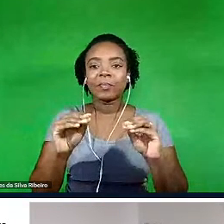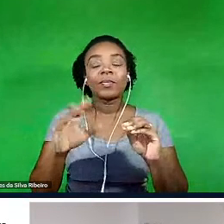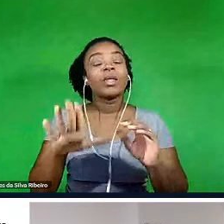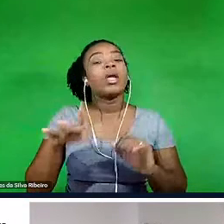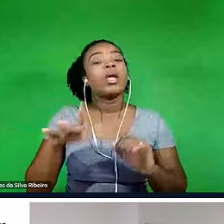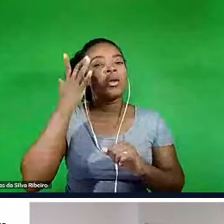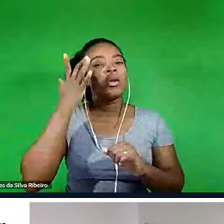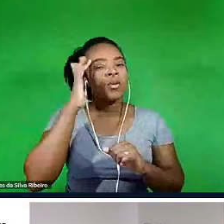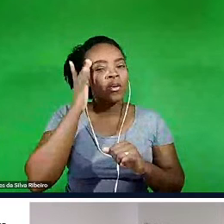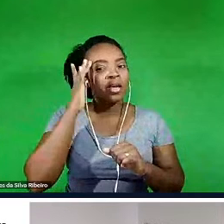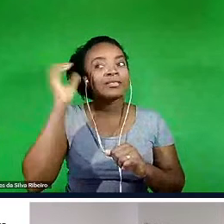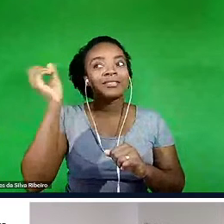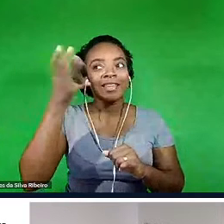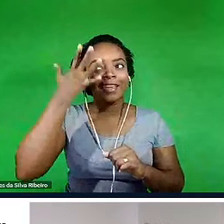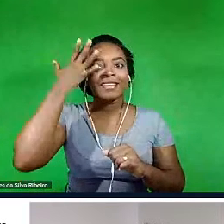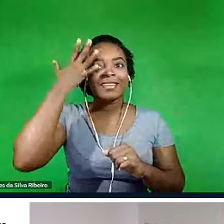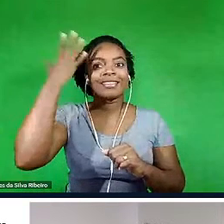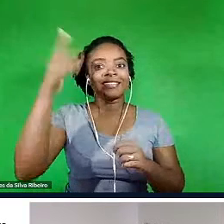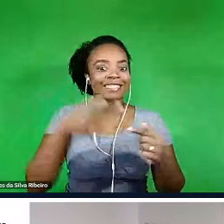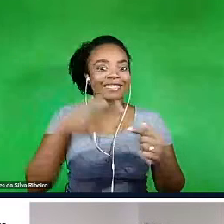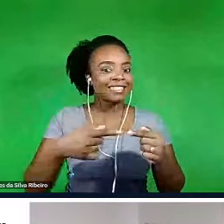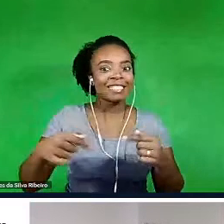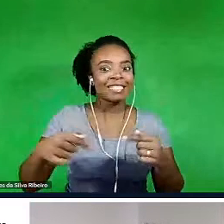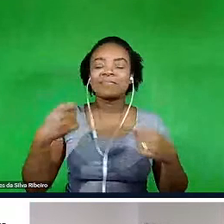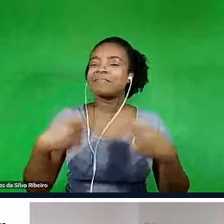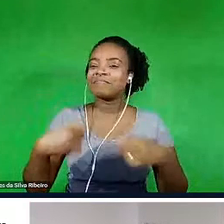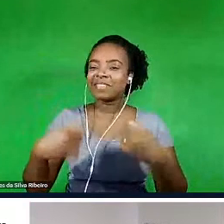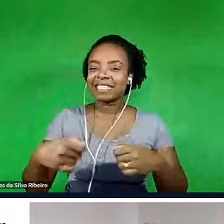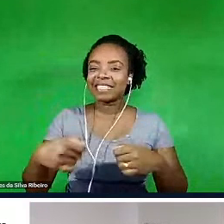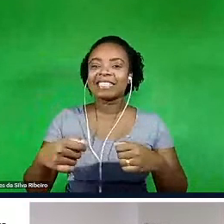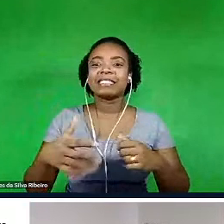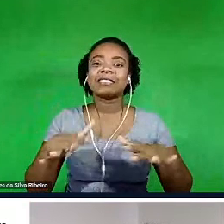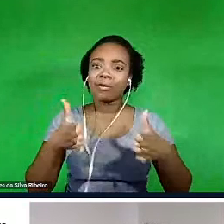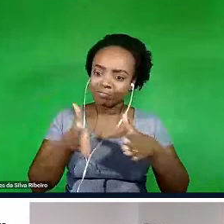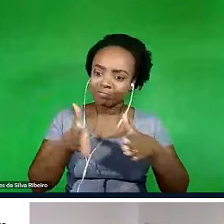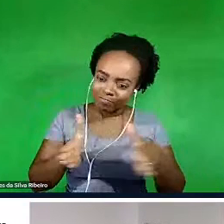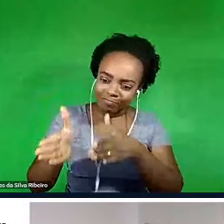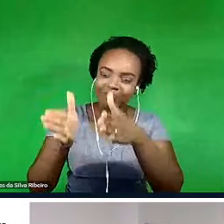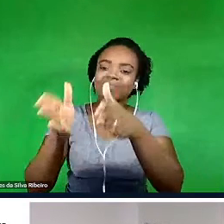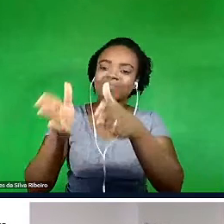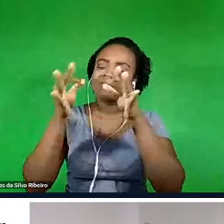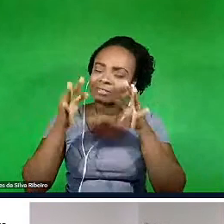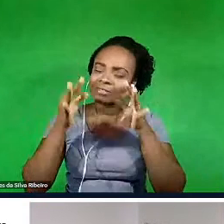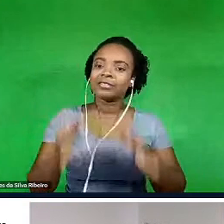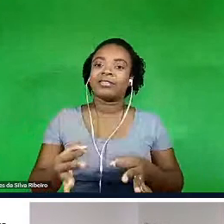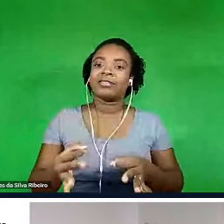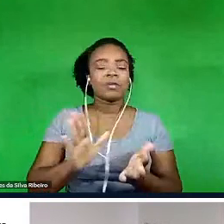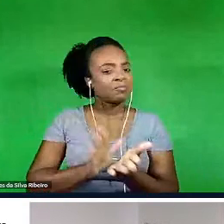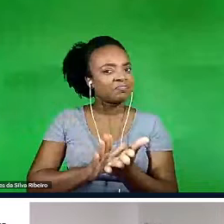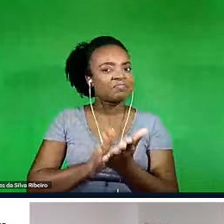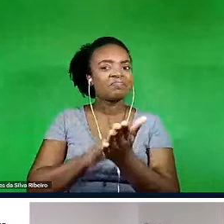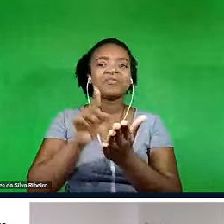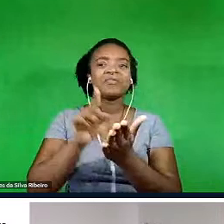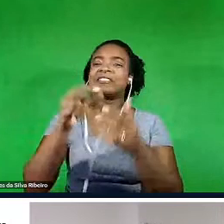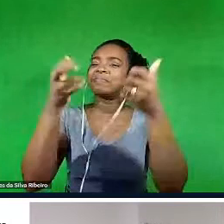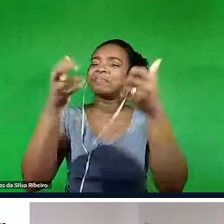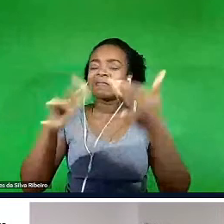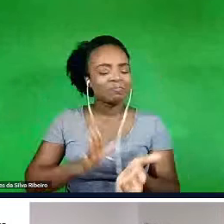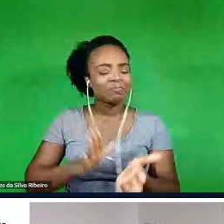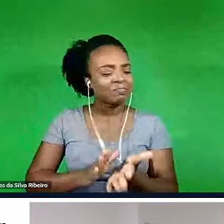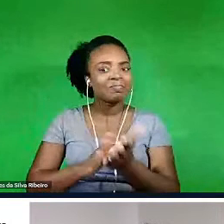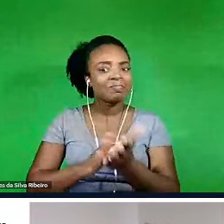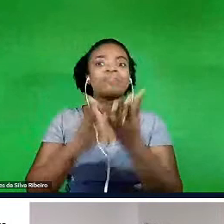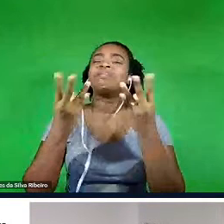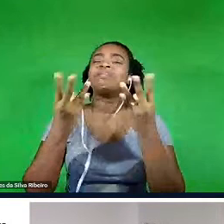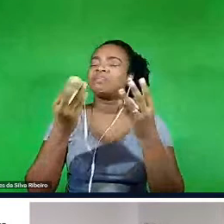dessa semana precisa produzir movimento nessa direção mesmo, Renato, então, está sendo bastante elogiado sua fala, e fica aqui